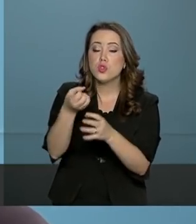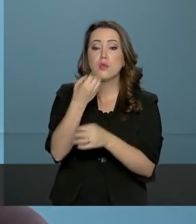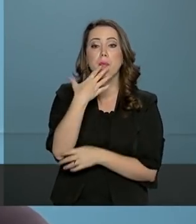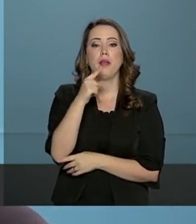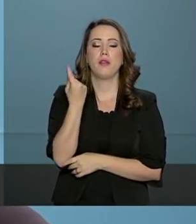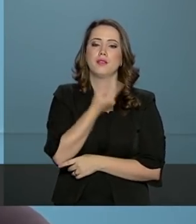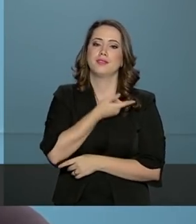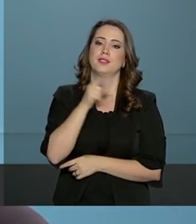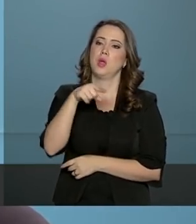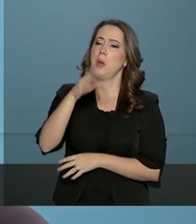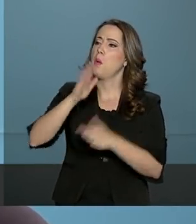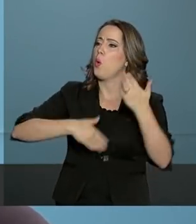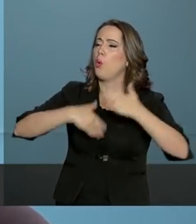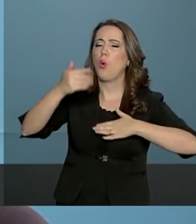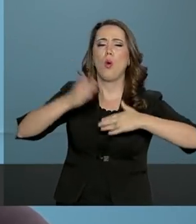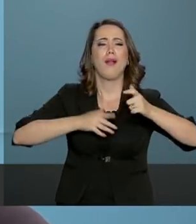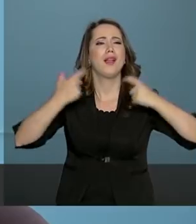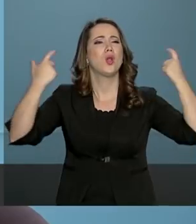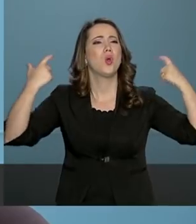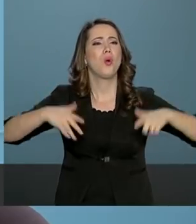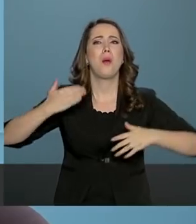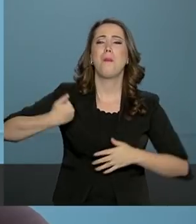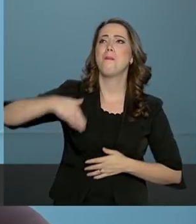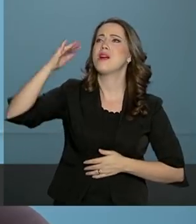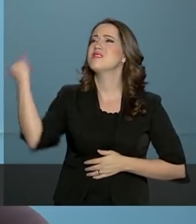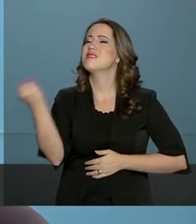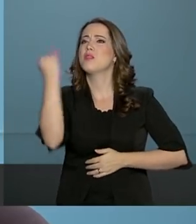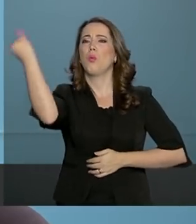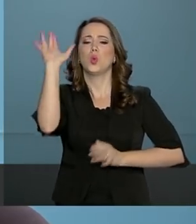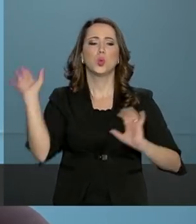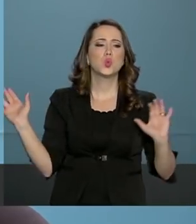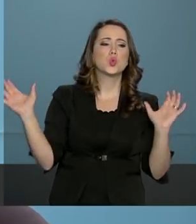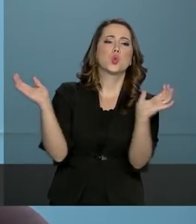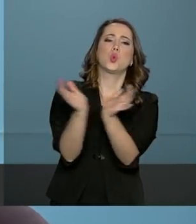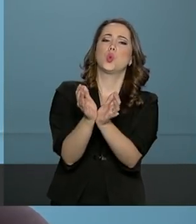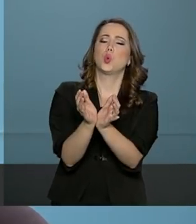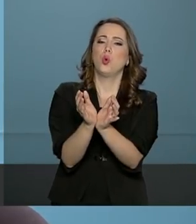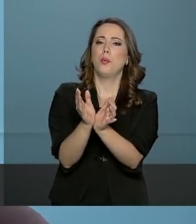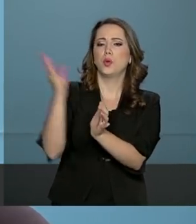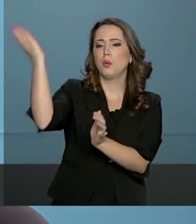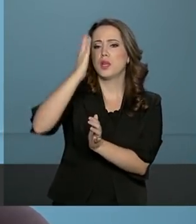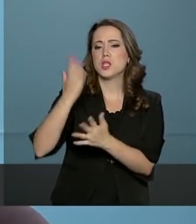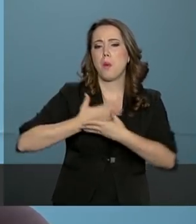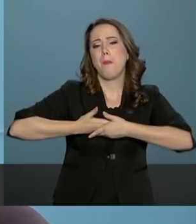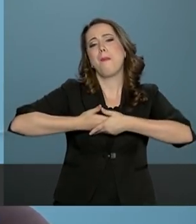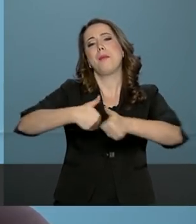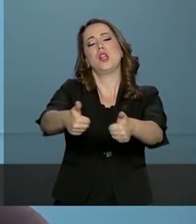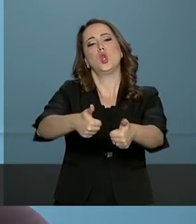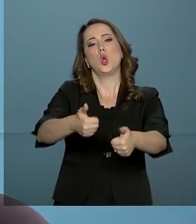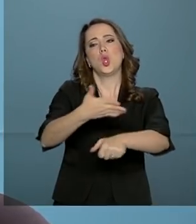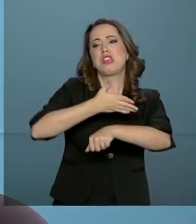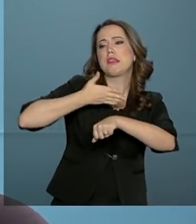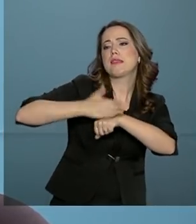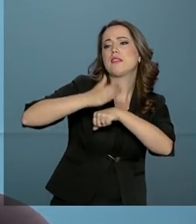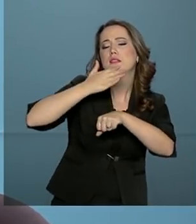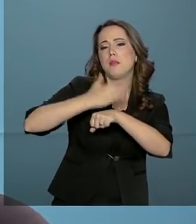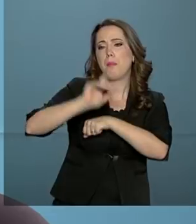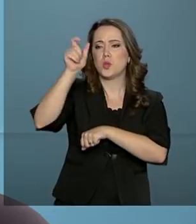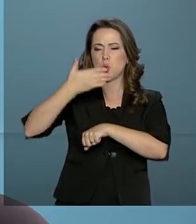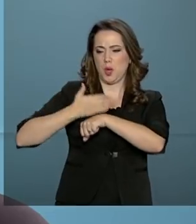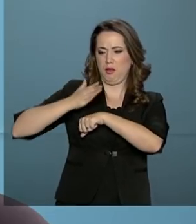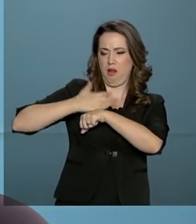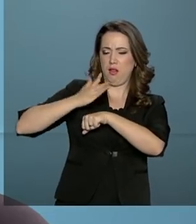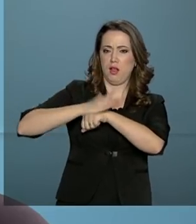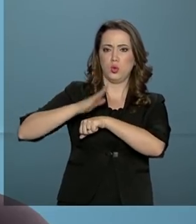Possa ser quem for o mais famoso clube do Brasil, o melhor e mais extraordinário treinador desta nação. Se